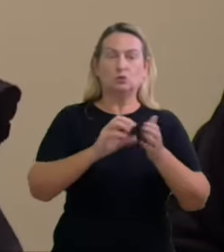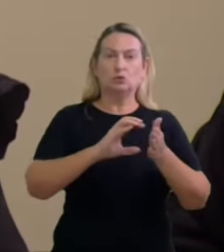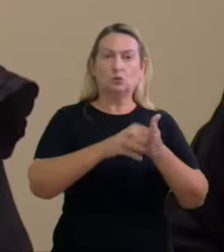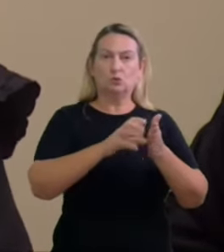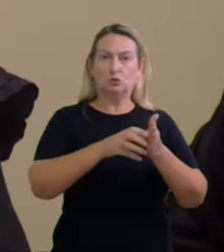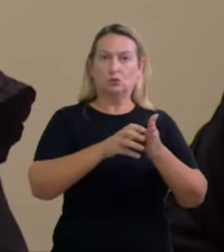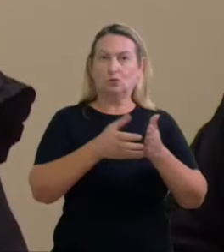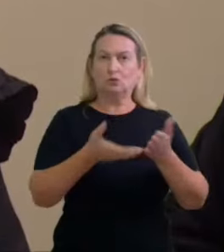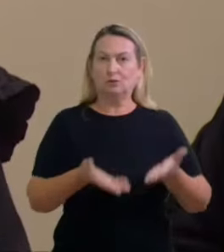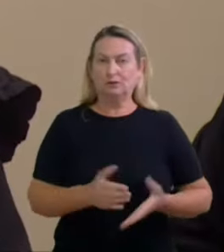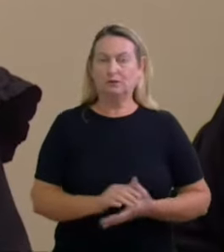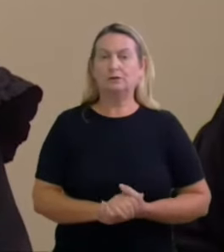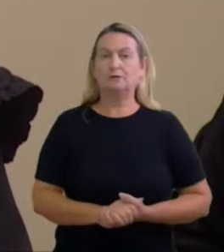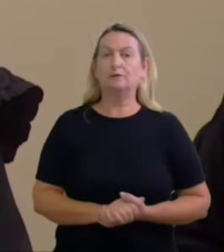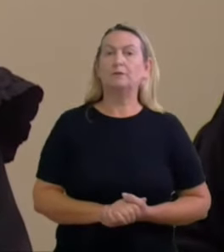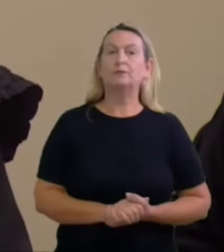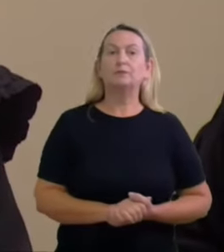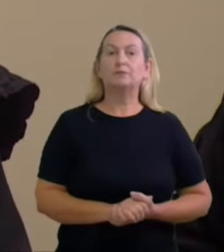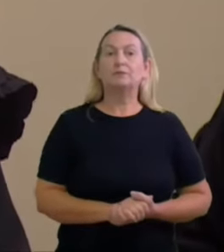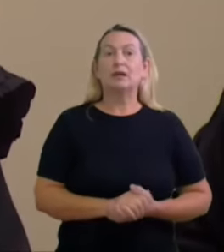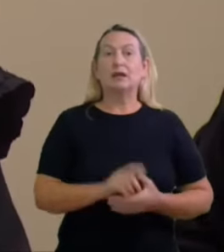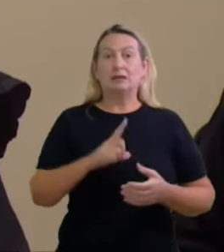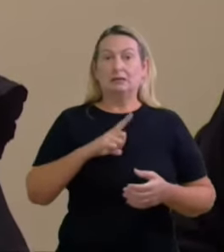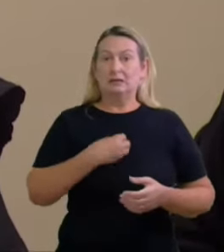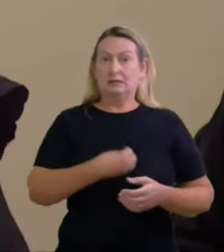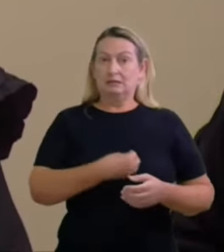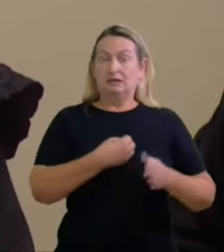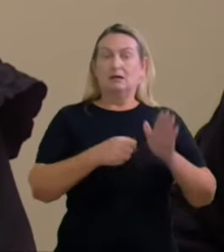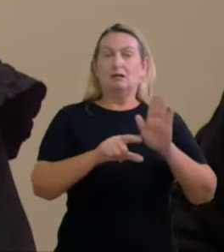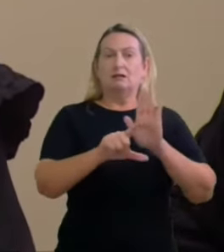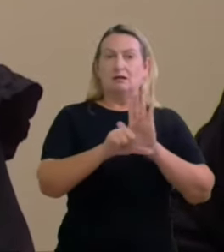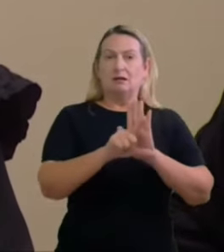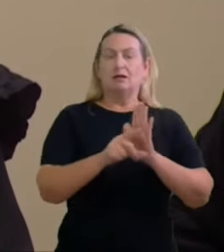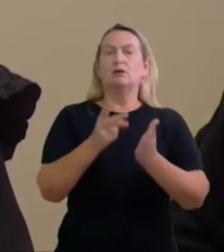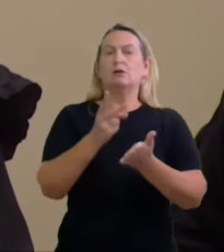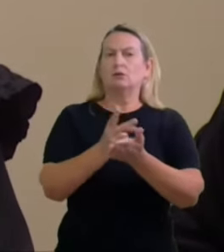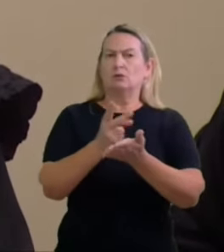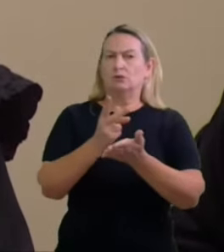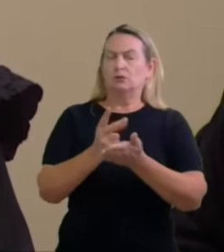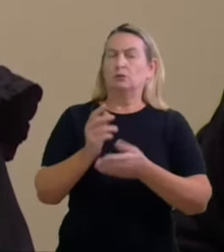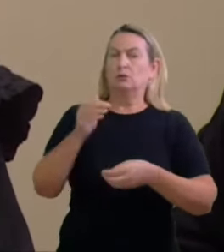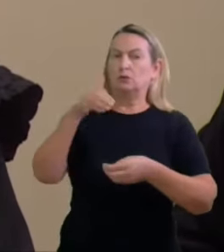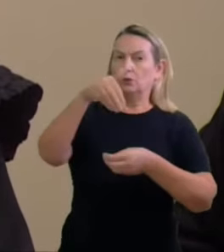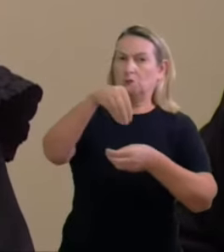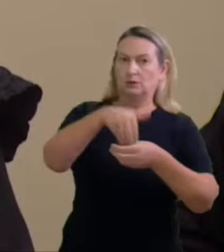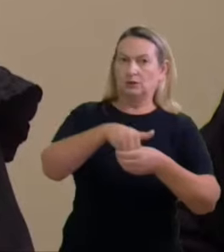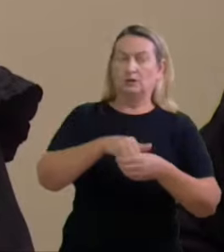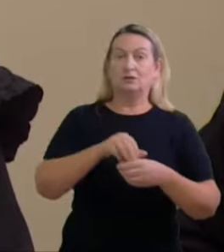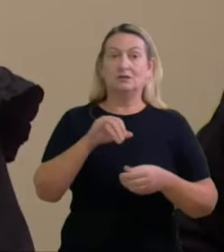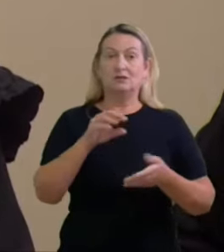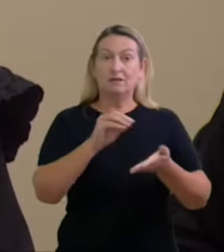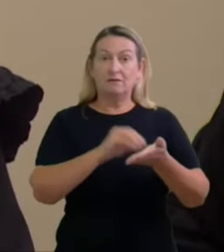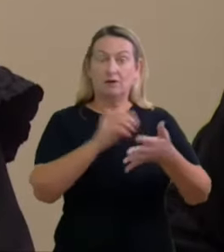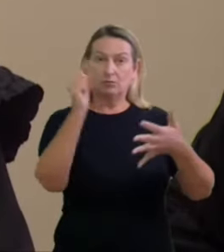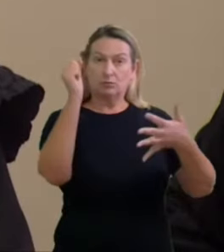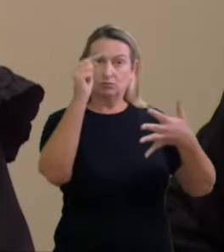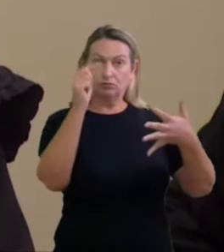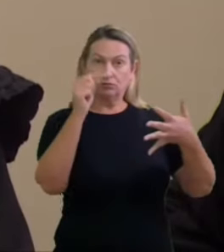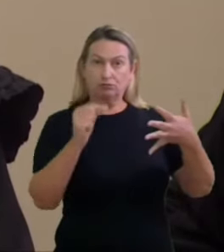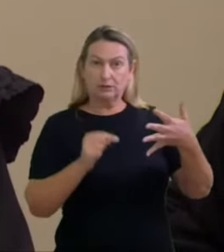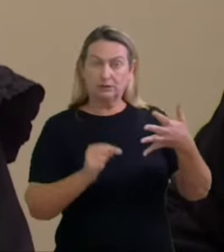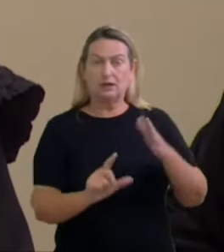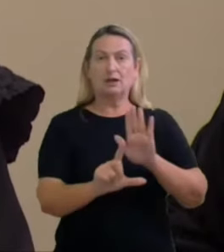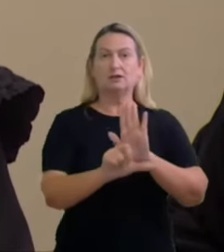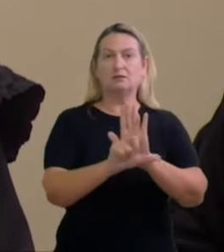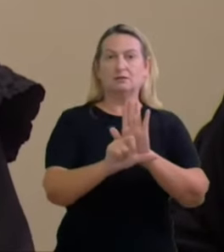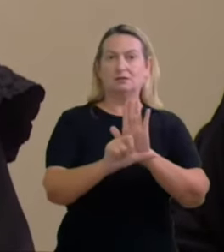do doutrinador continuo o voto na ausência de critério legislativo para definição das despesas pré